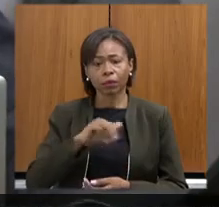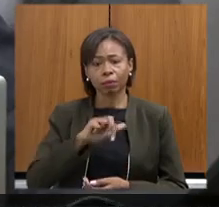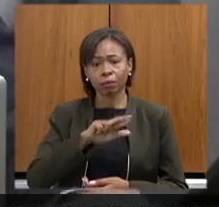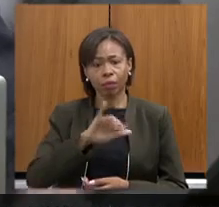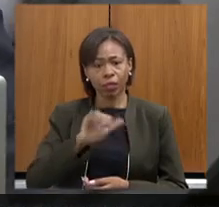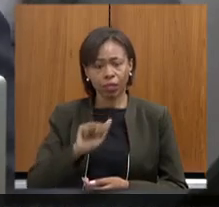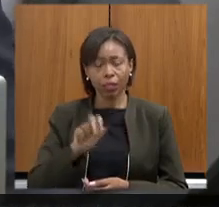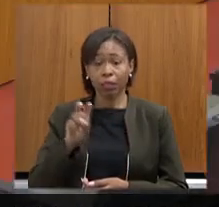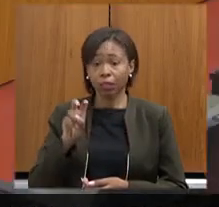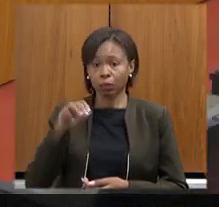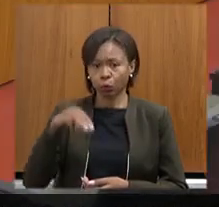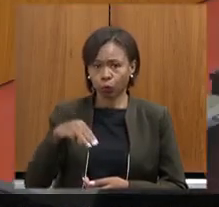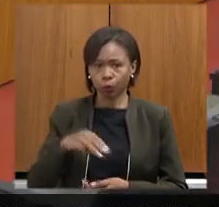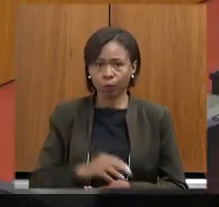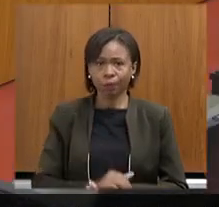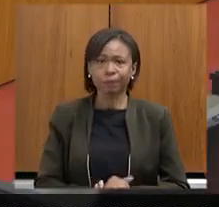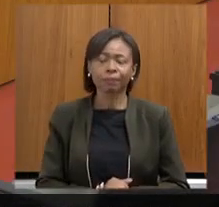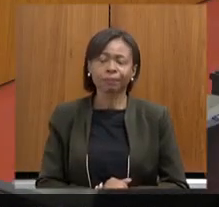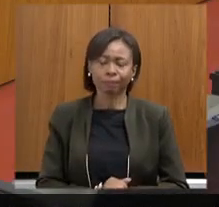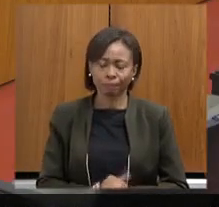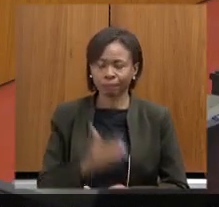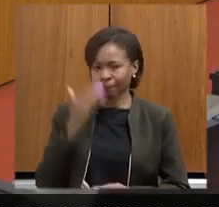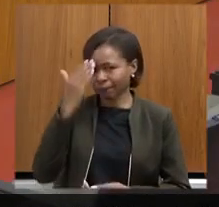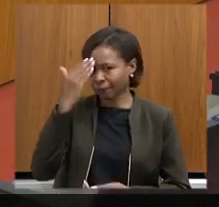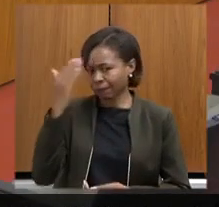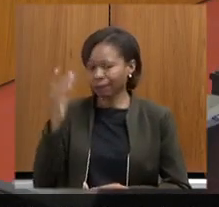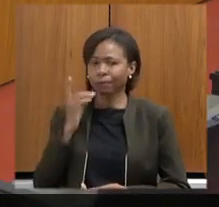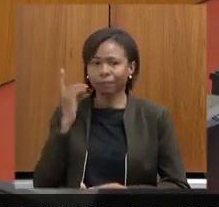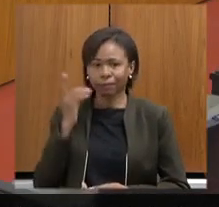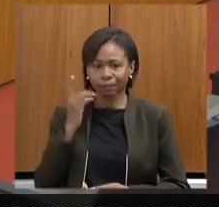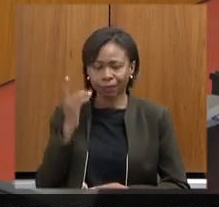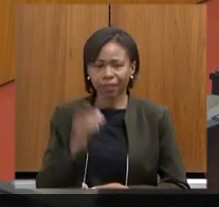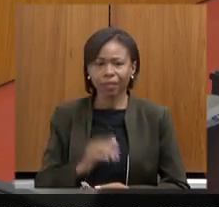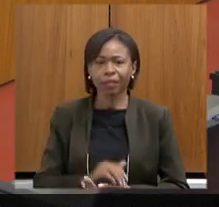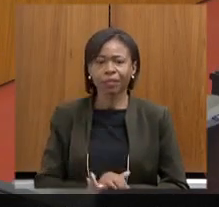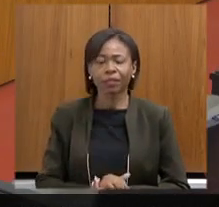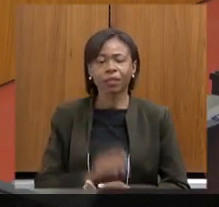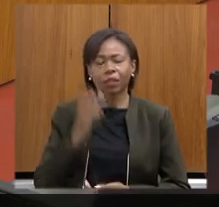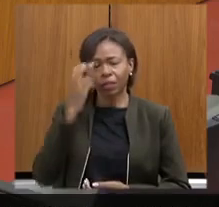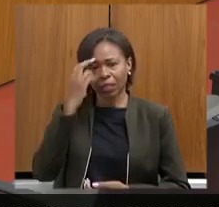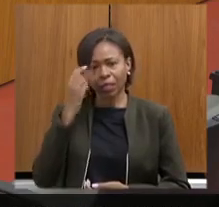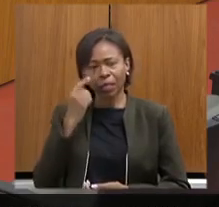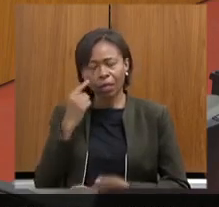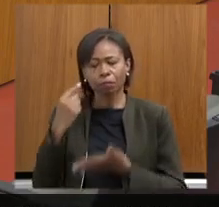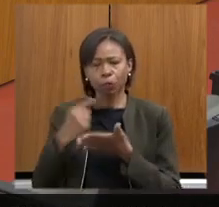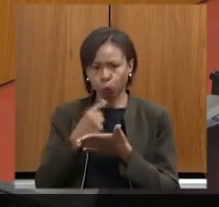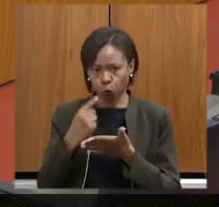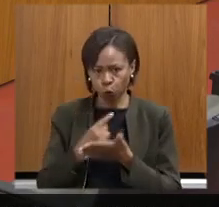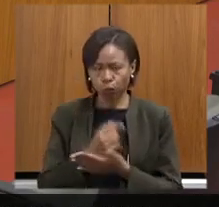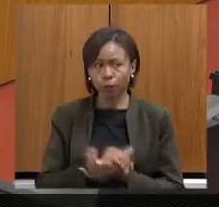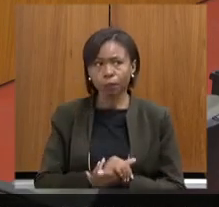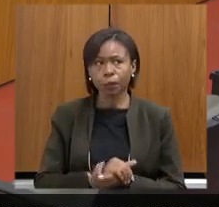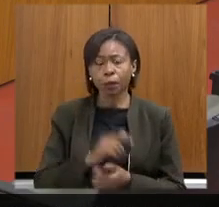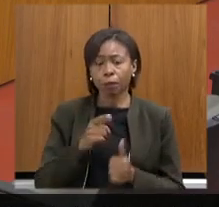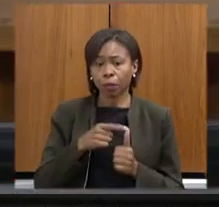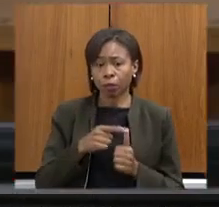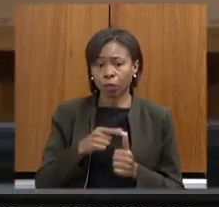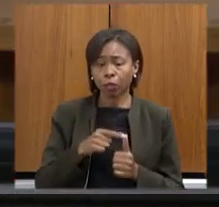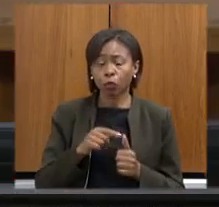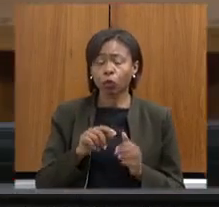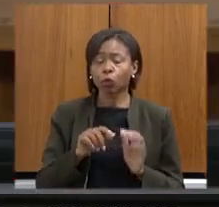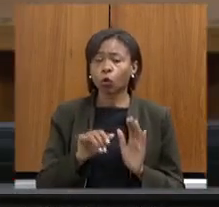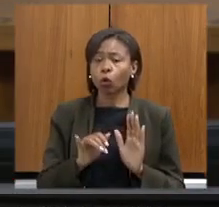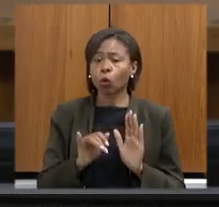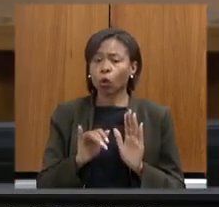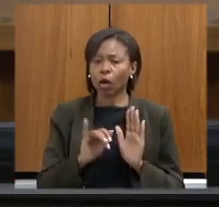cinco minutos muito obrigado deputado muito obrigado deputado Zé Guilherme pelas questões colocadas primeiro em relação aos editais de